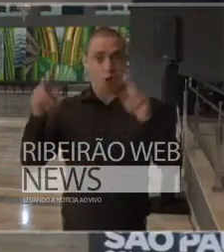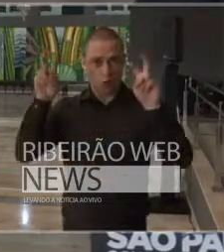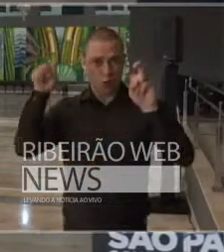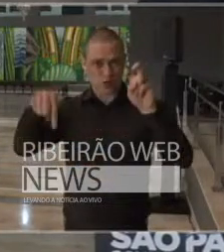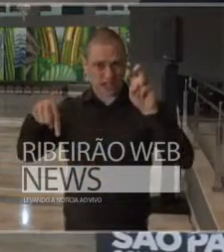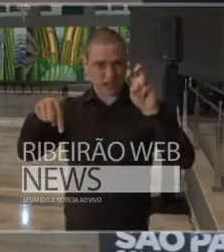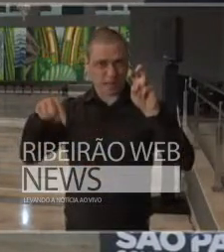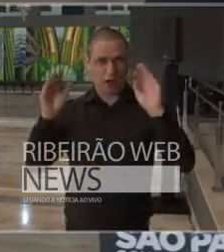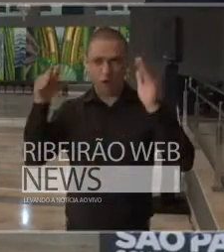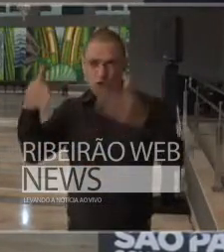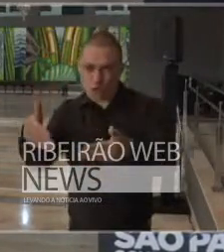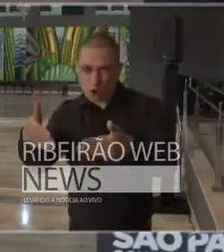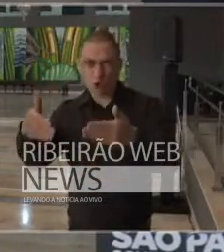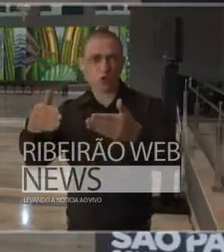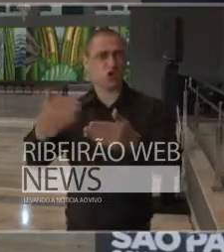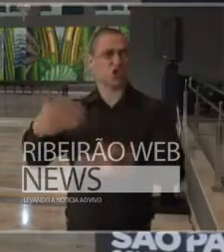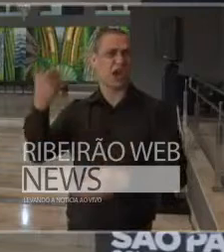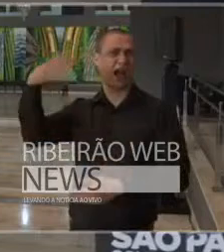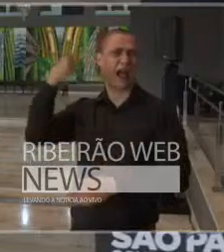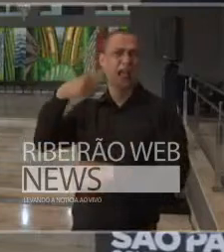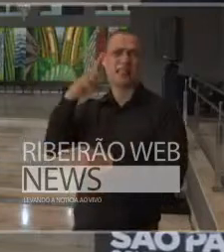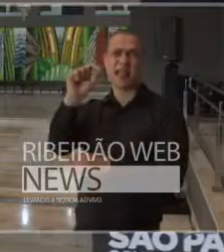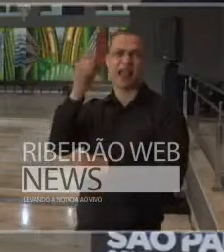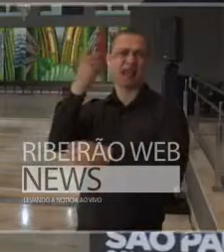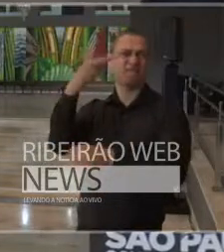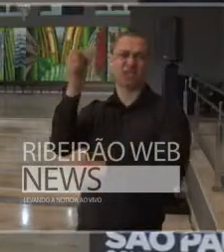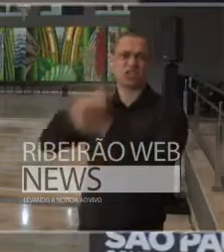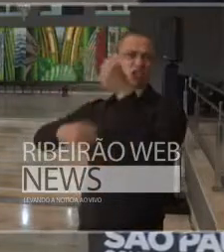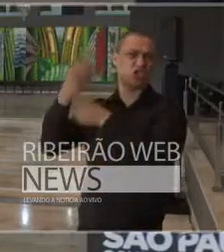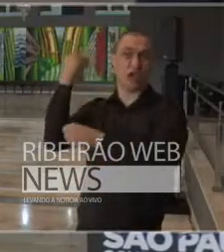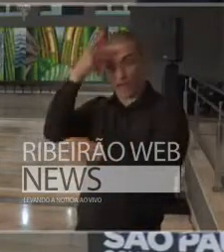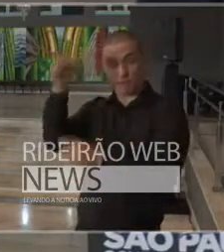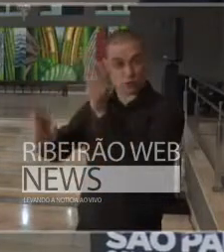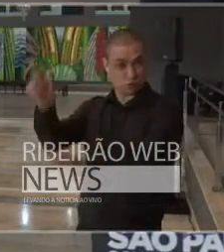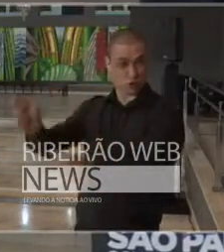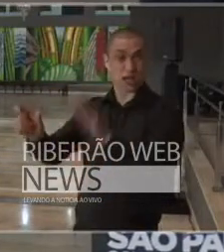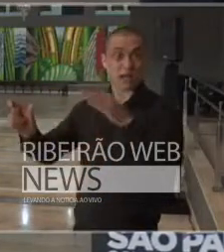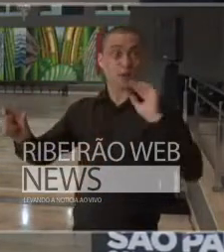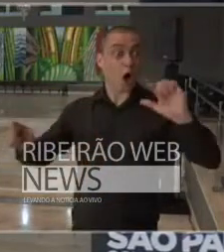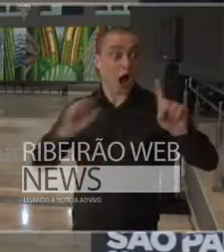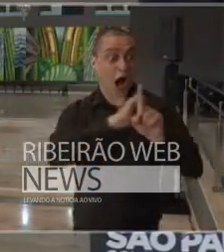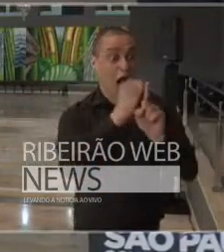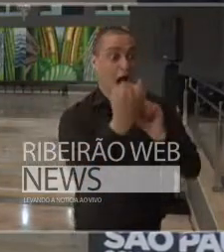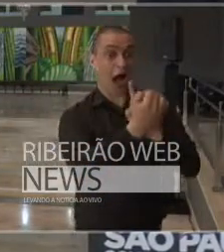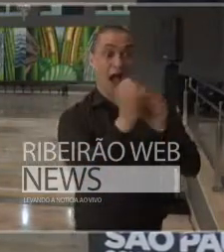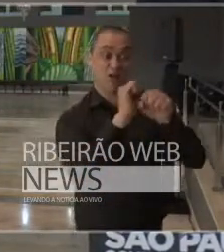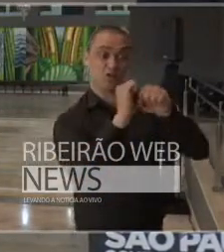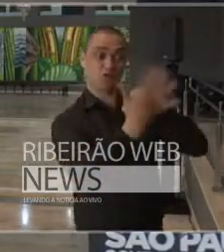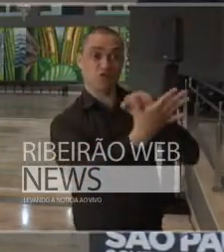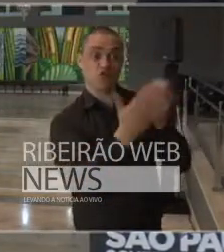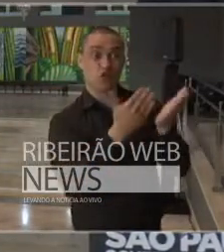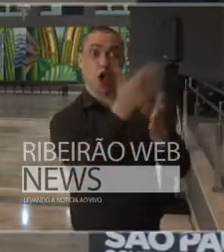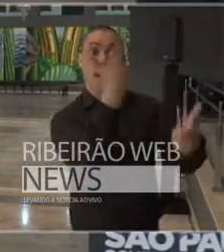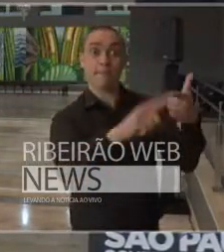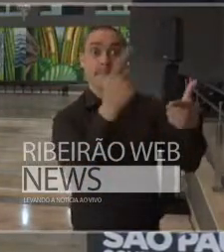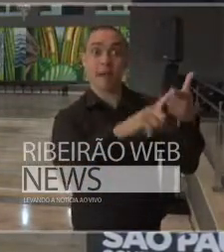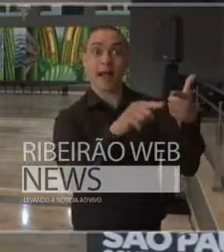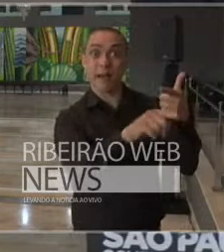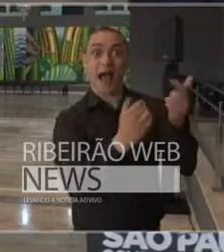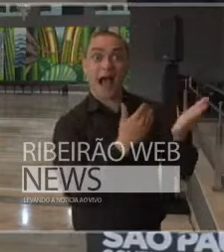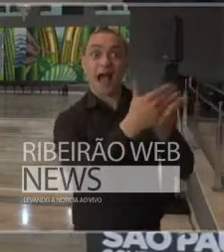tema ou temas similares há décadas e com isso, quando a sociedade necessitou, felizmente